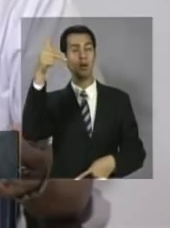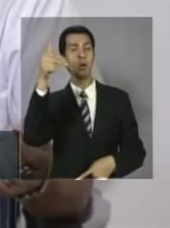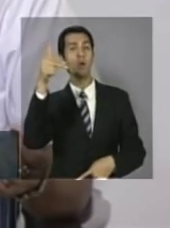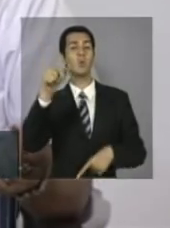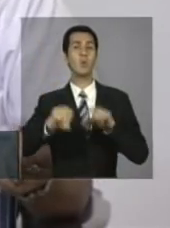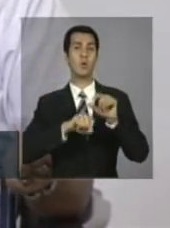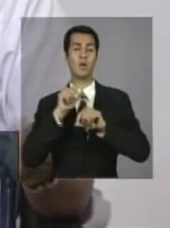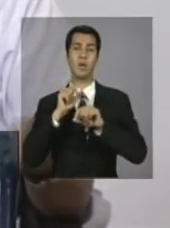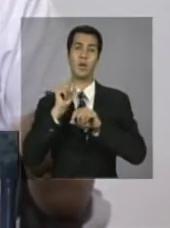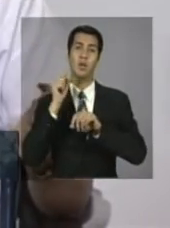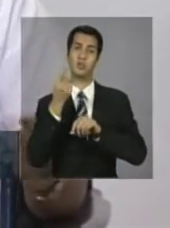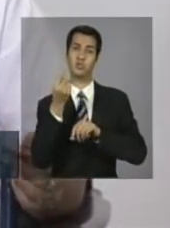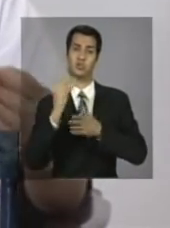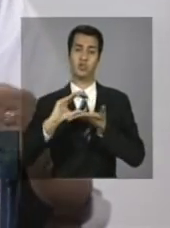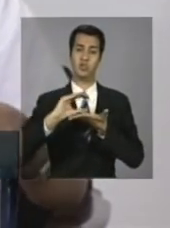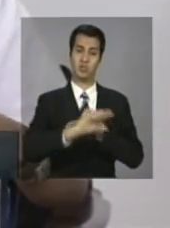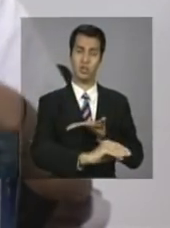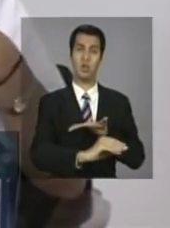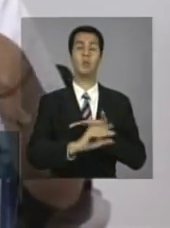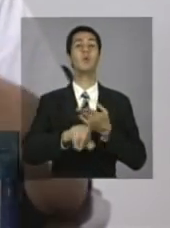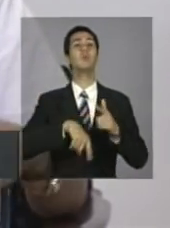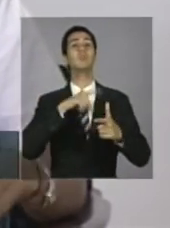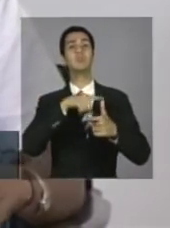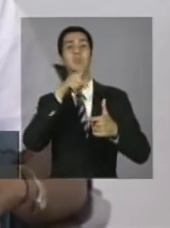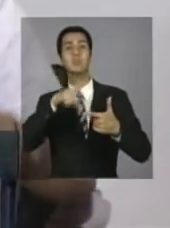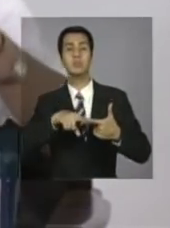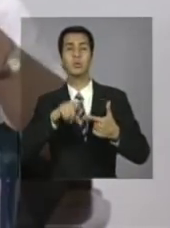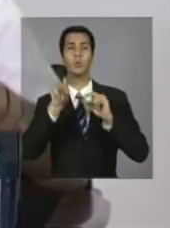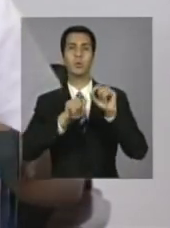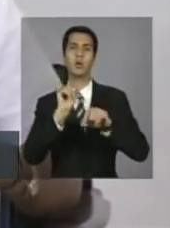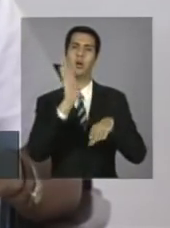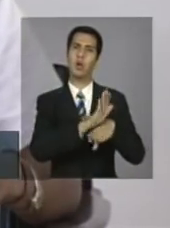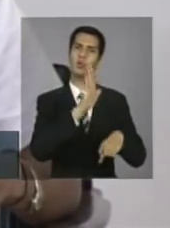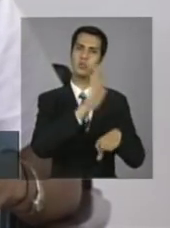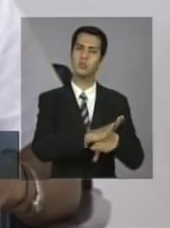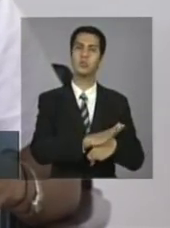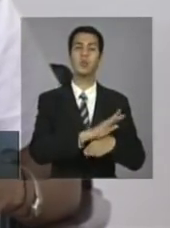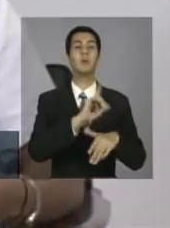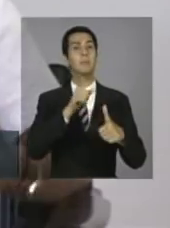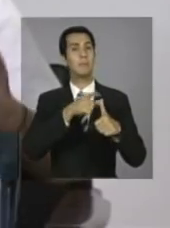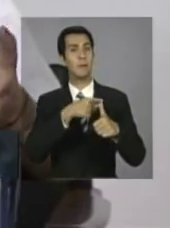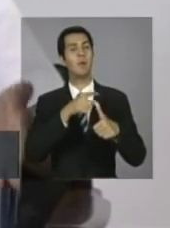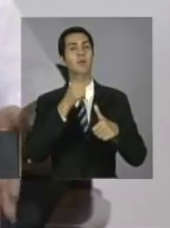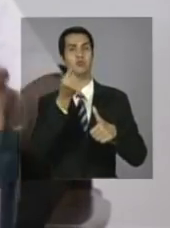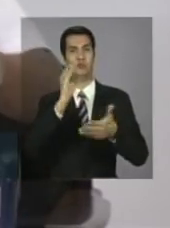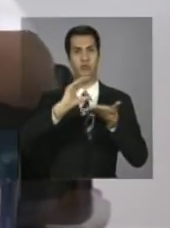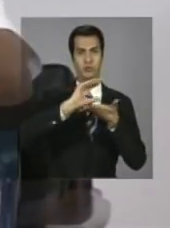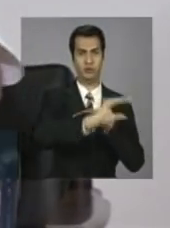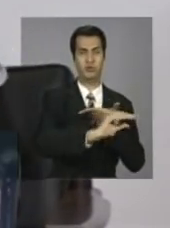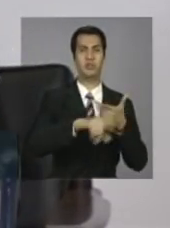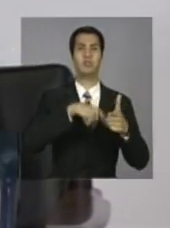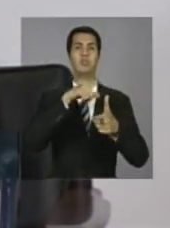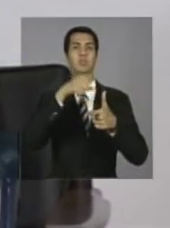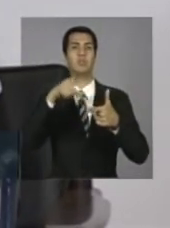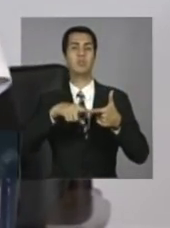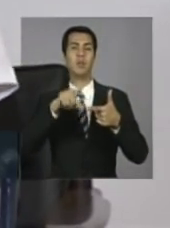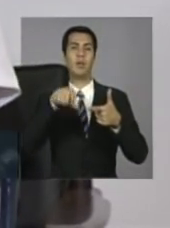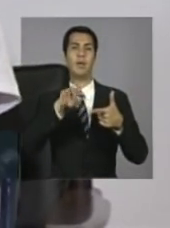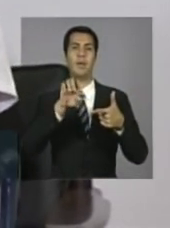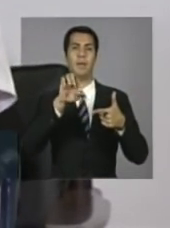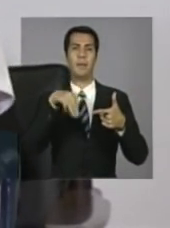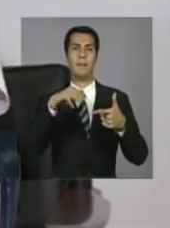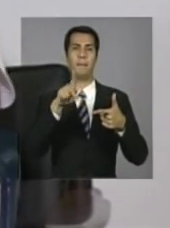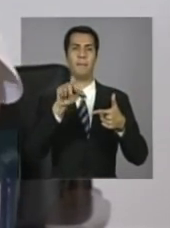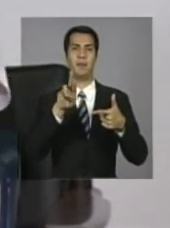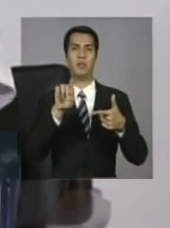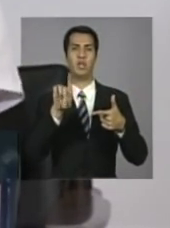financeiro, ele me deu o apoio que realmente eu precisava, apoio financeiro e o apoio empreendedor, que